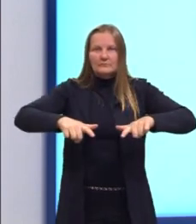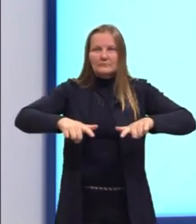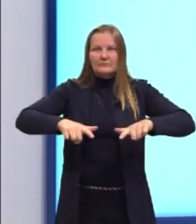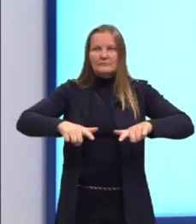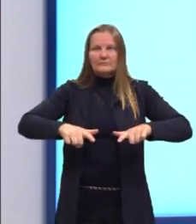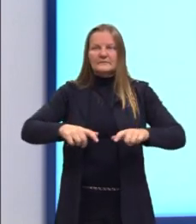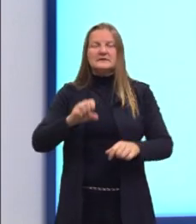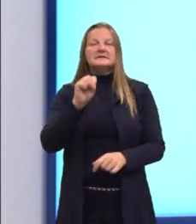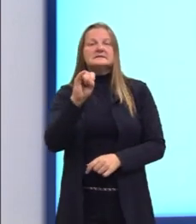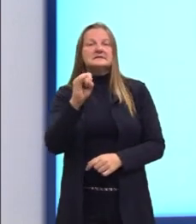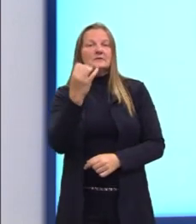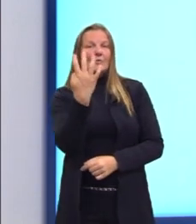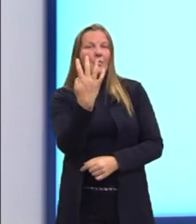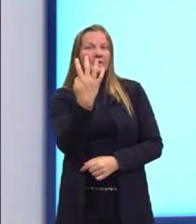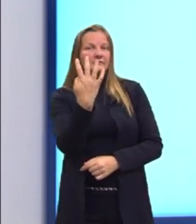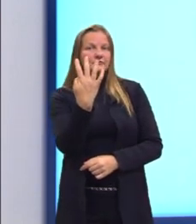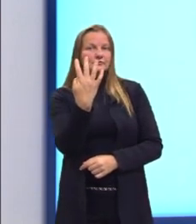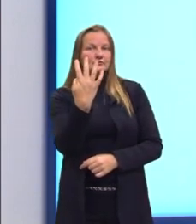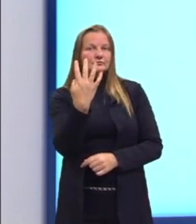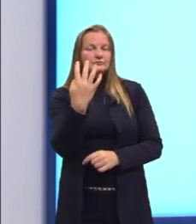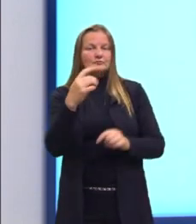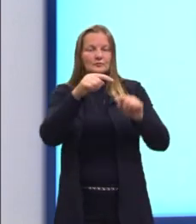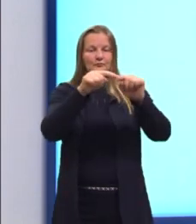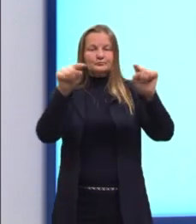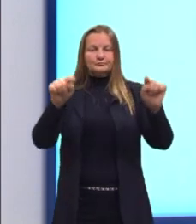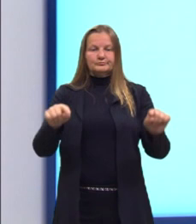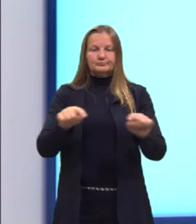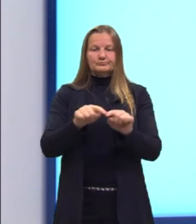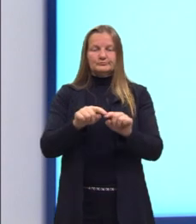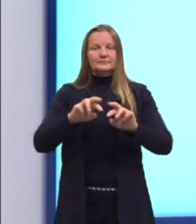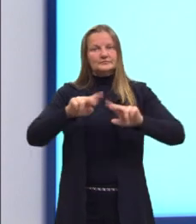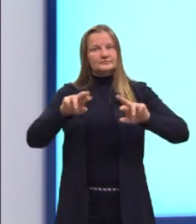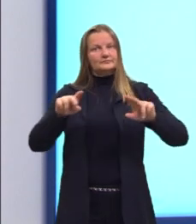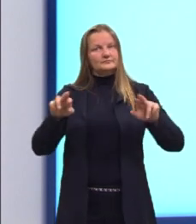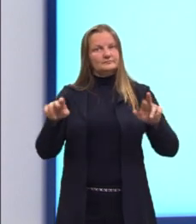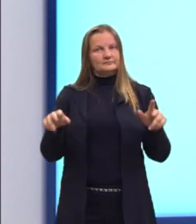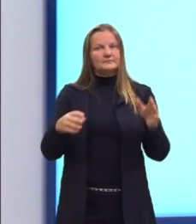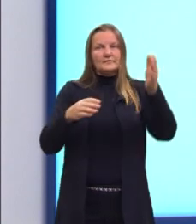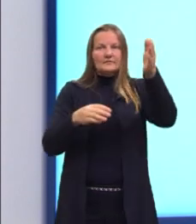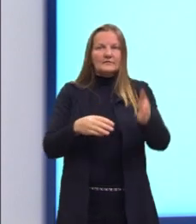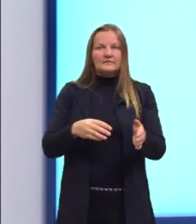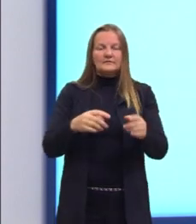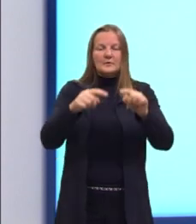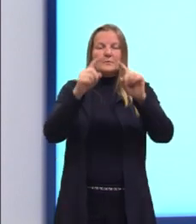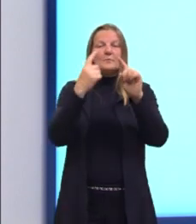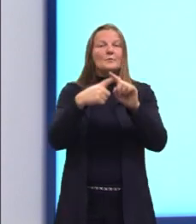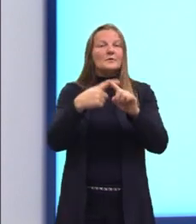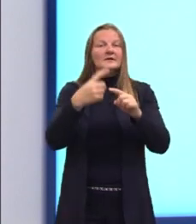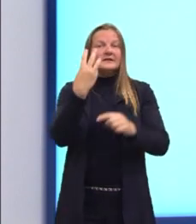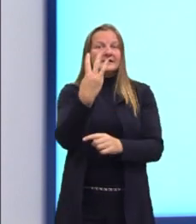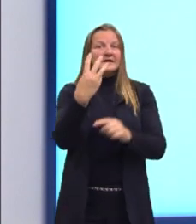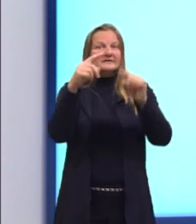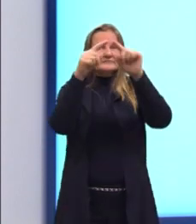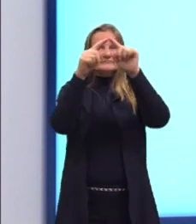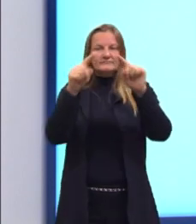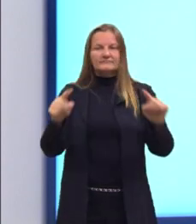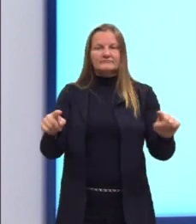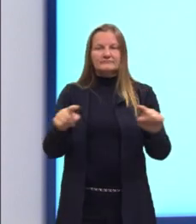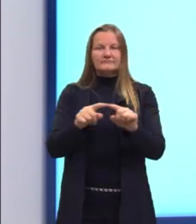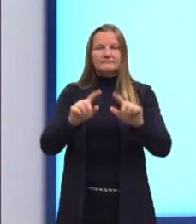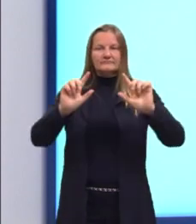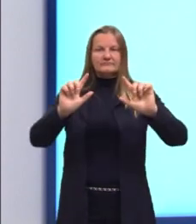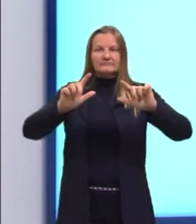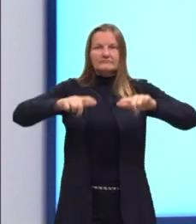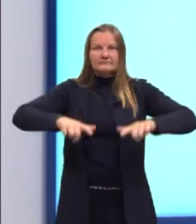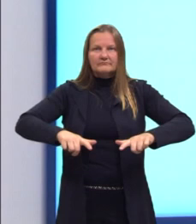quadrangular, nós teríamos quatro faces. E assim por diante, né? Então, ocorre sempre devido ao número de